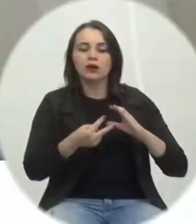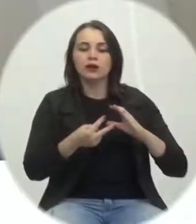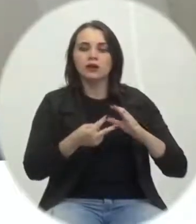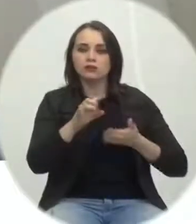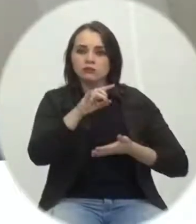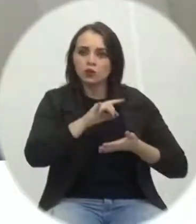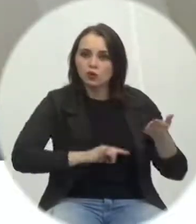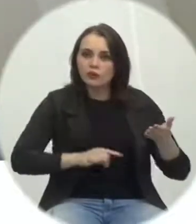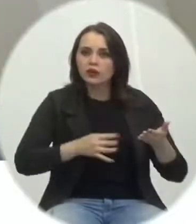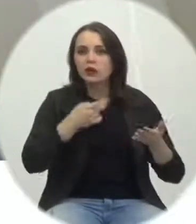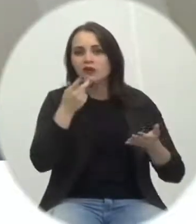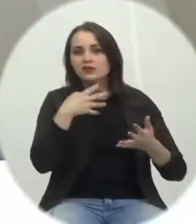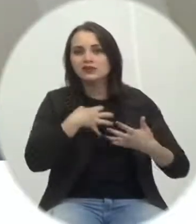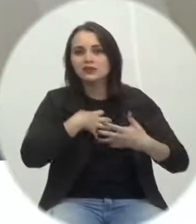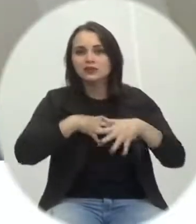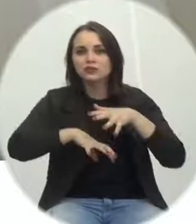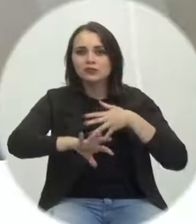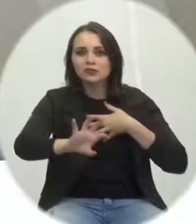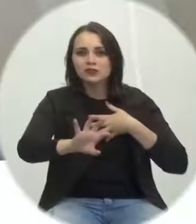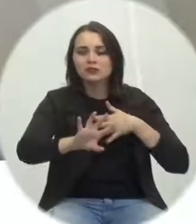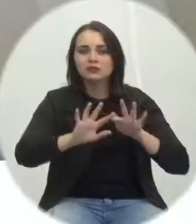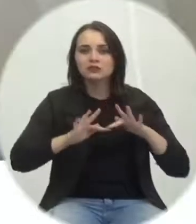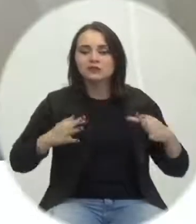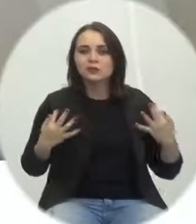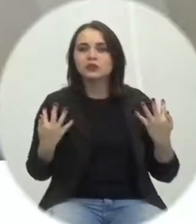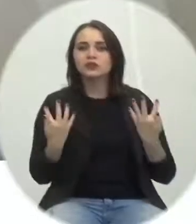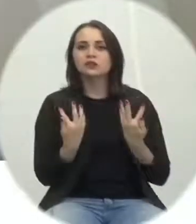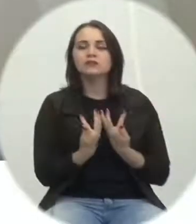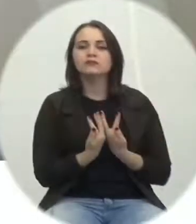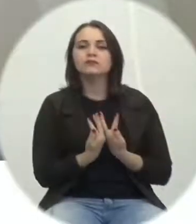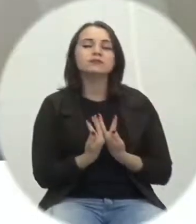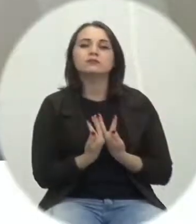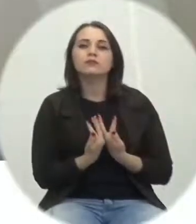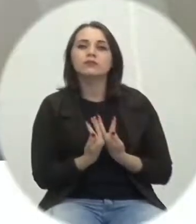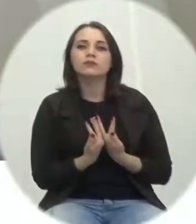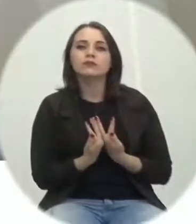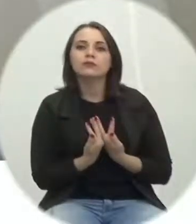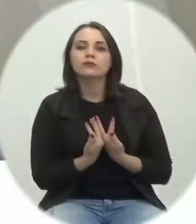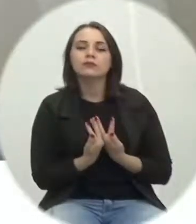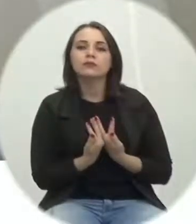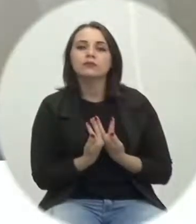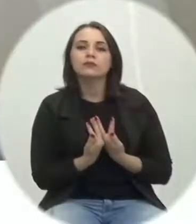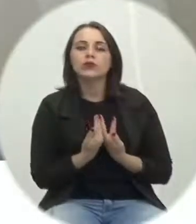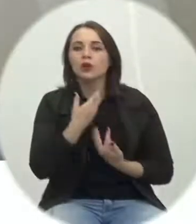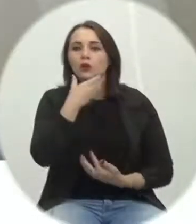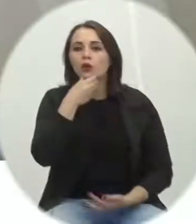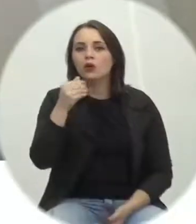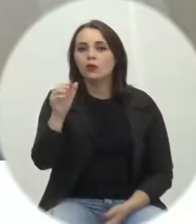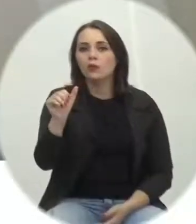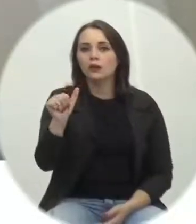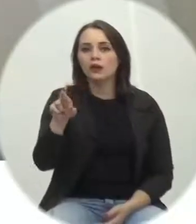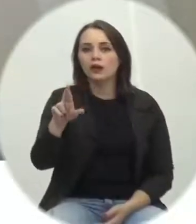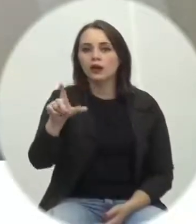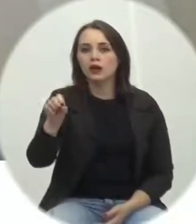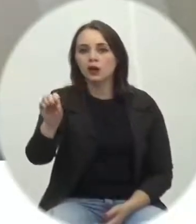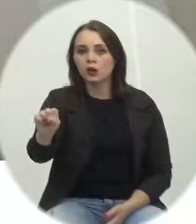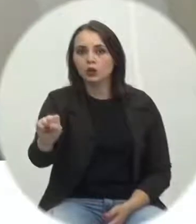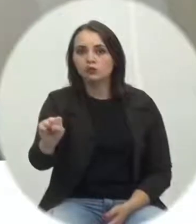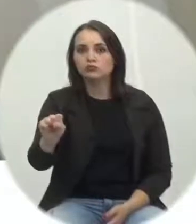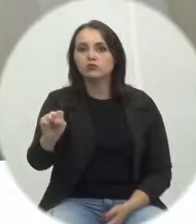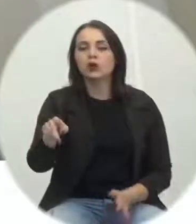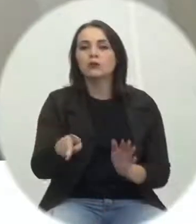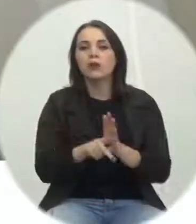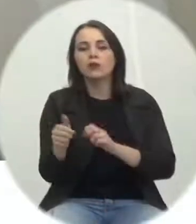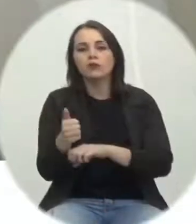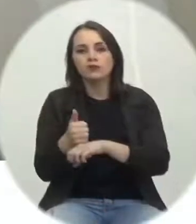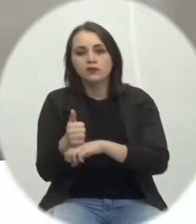do Carlos Alberto Sebastião, funcionário do PROCON,